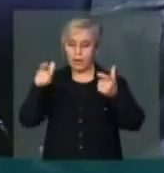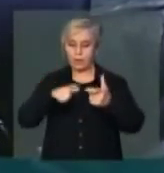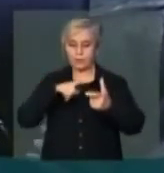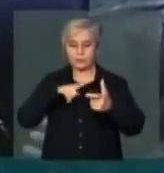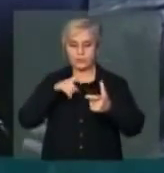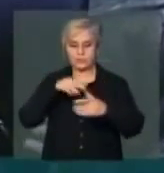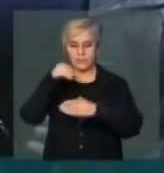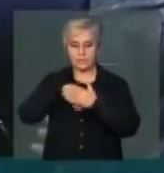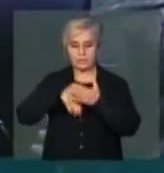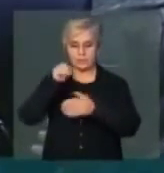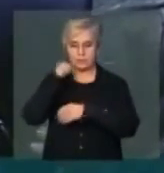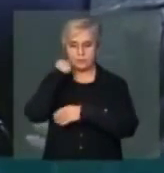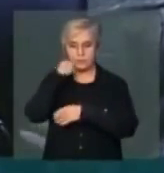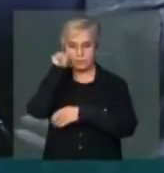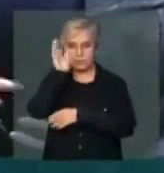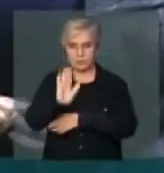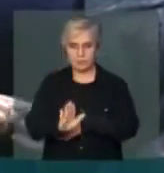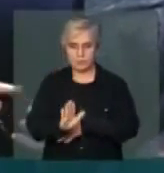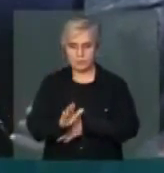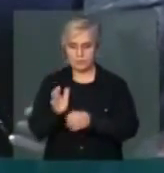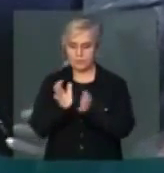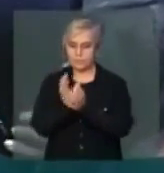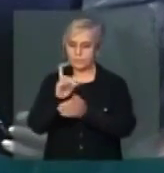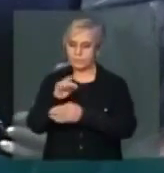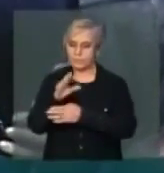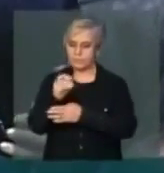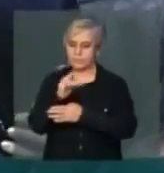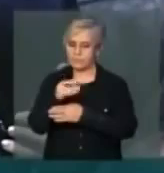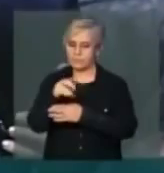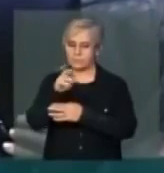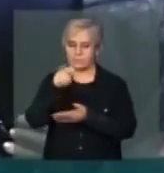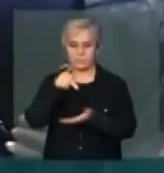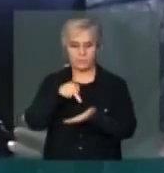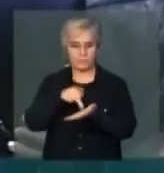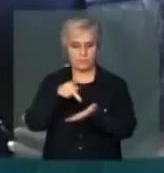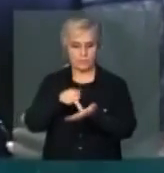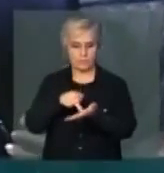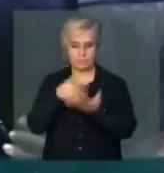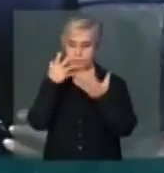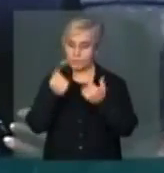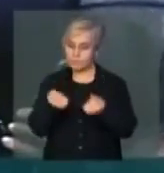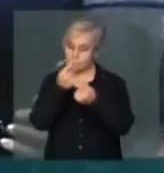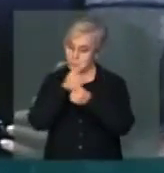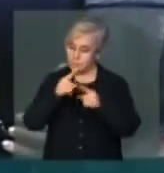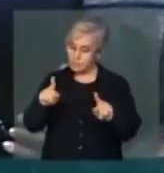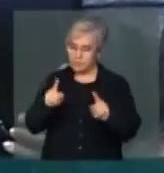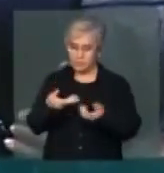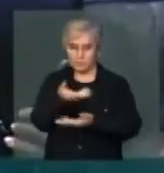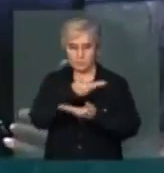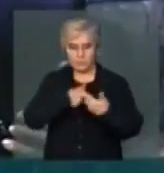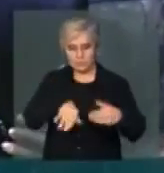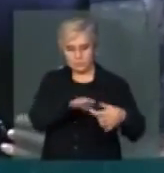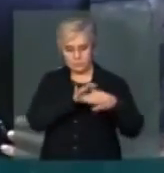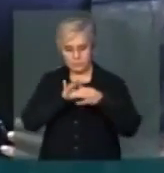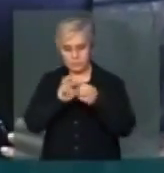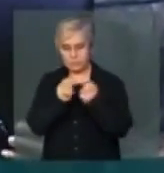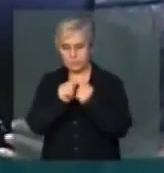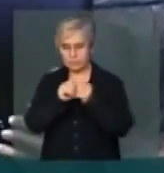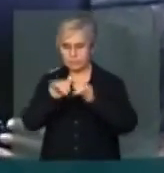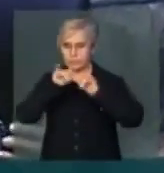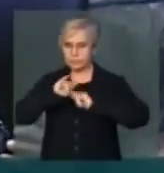brasileiros. Abre aspas, as democracias verdadeiras não admitem conviver com as